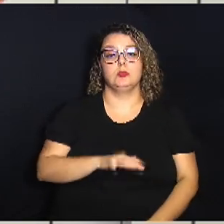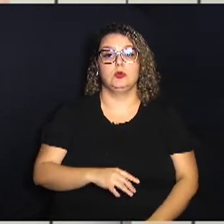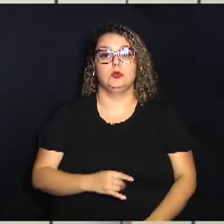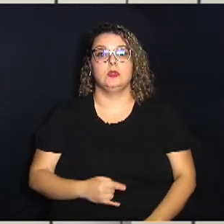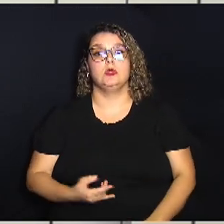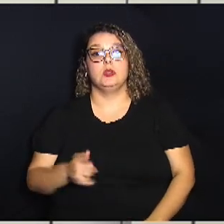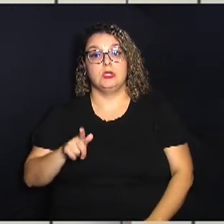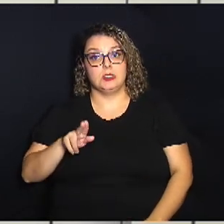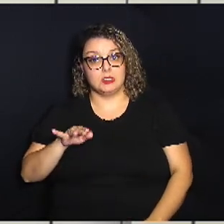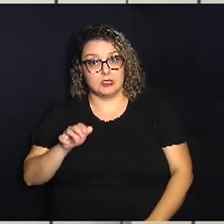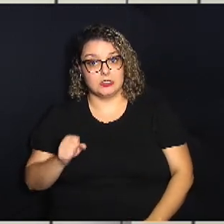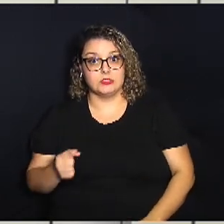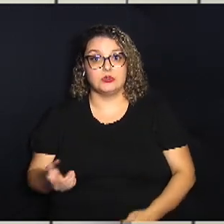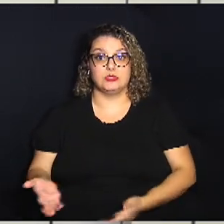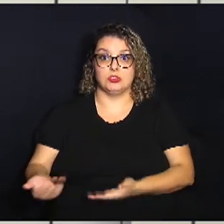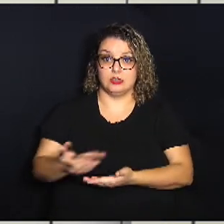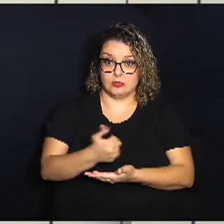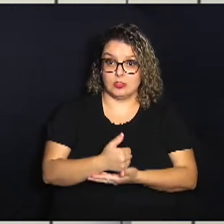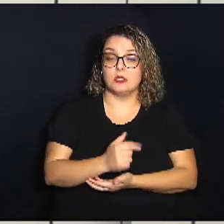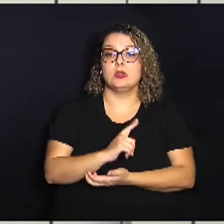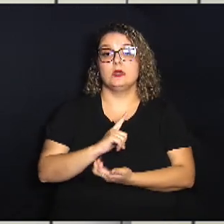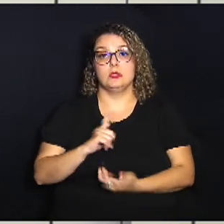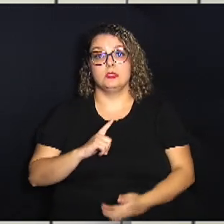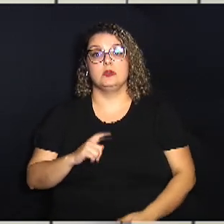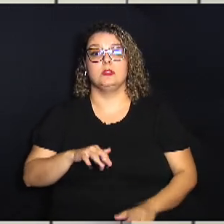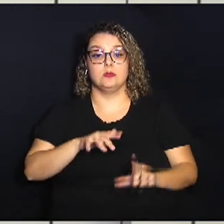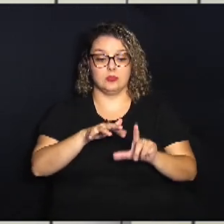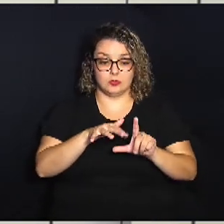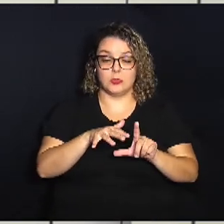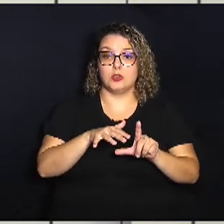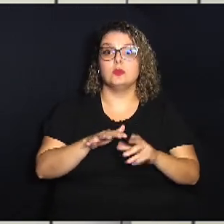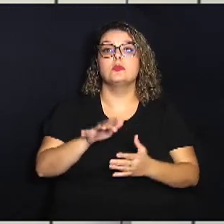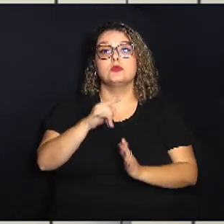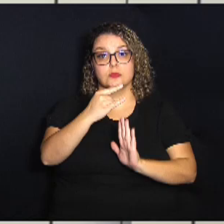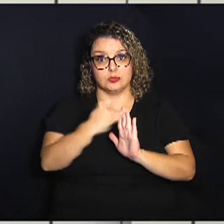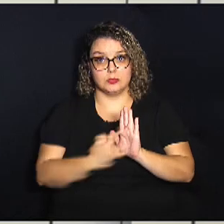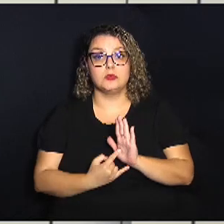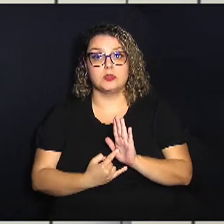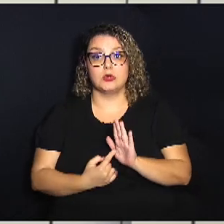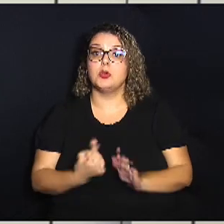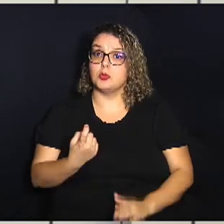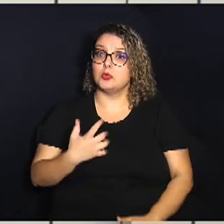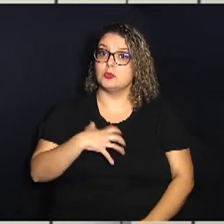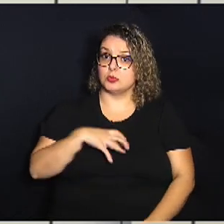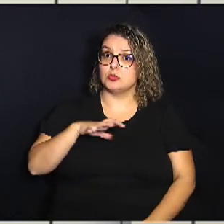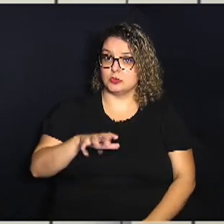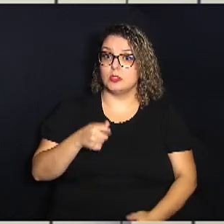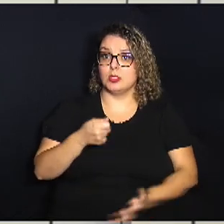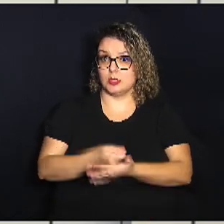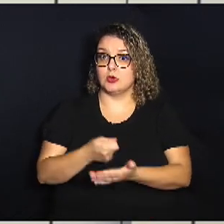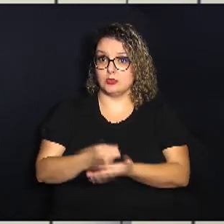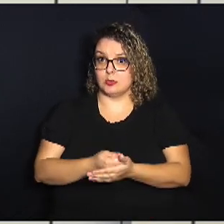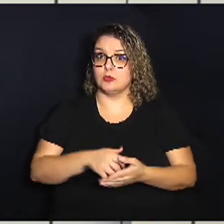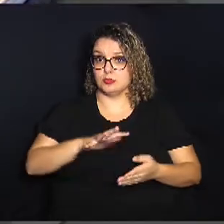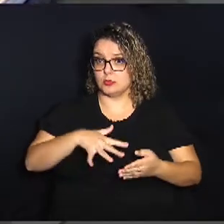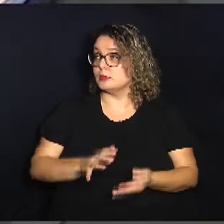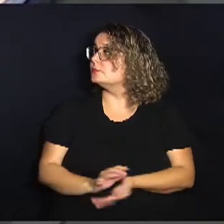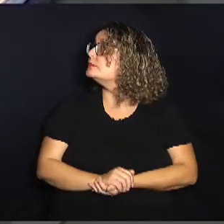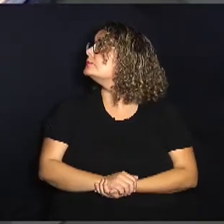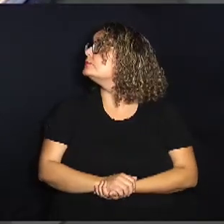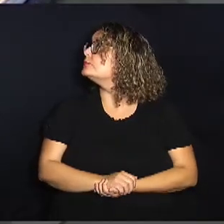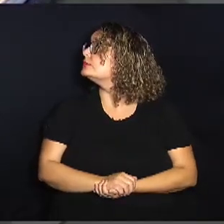guias de recolhimento terão o QR Code no documento, que é a única forma de cobrança na modalidade.